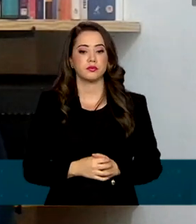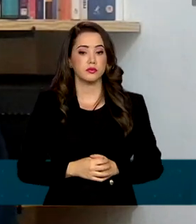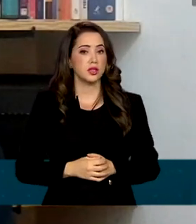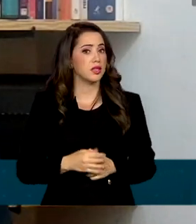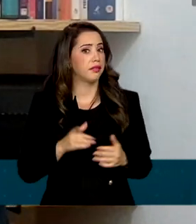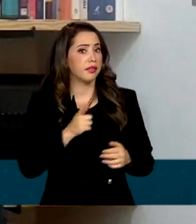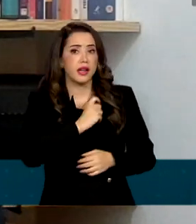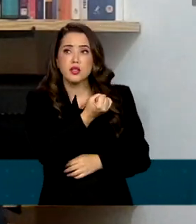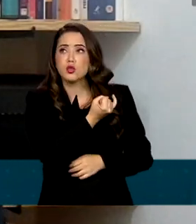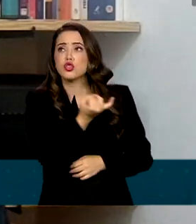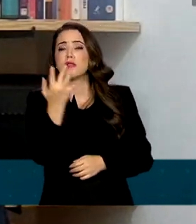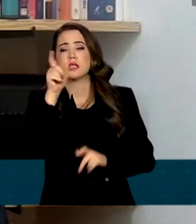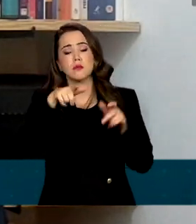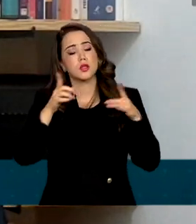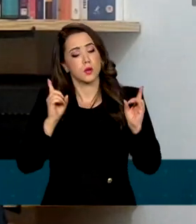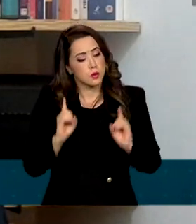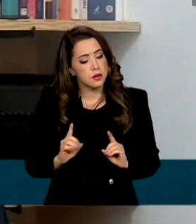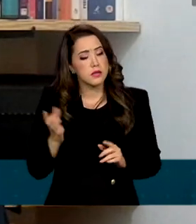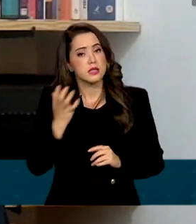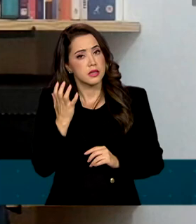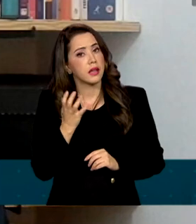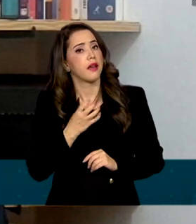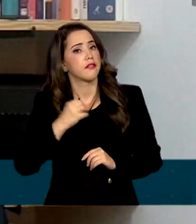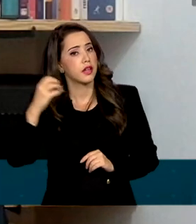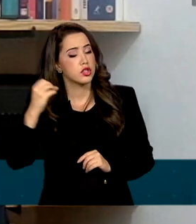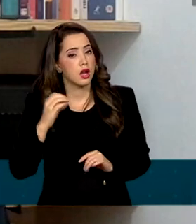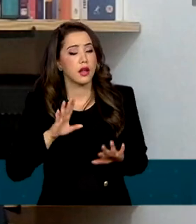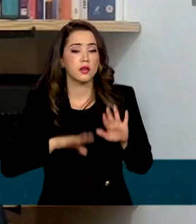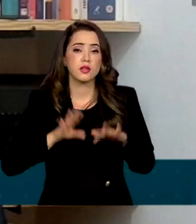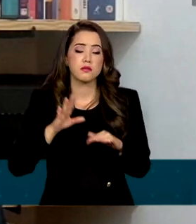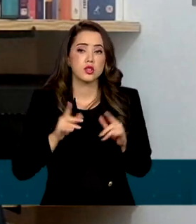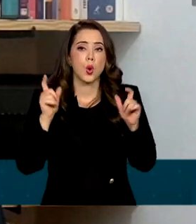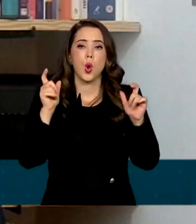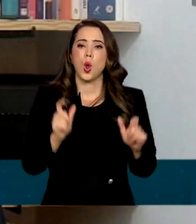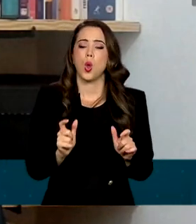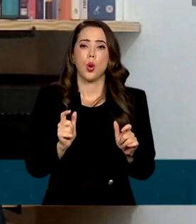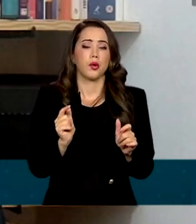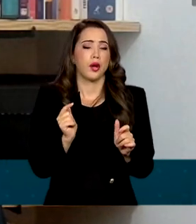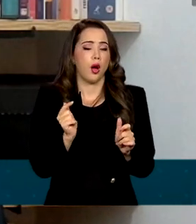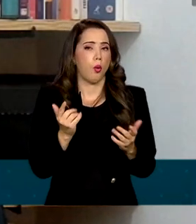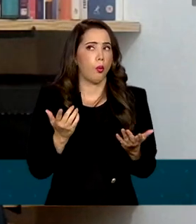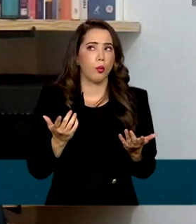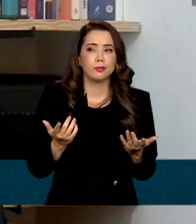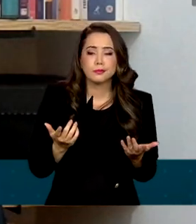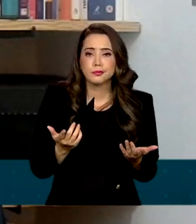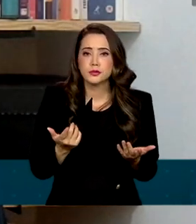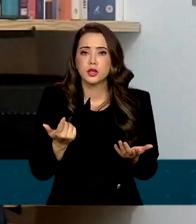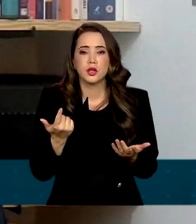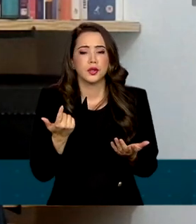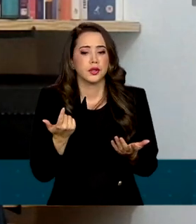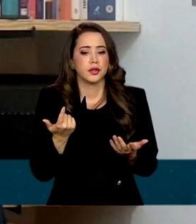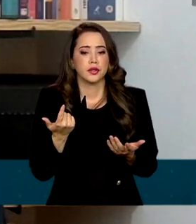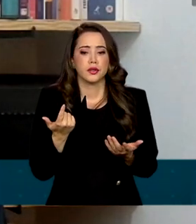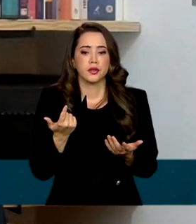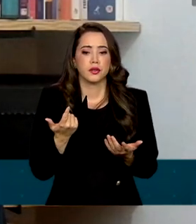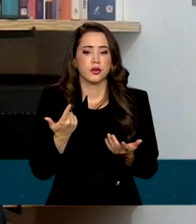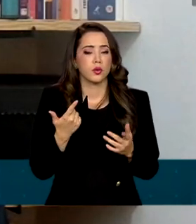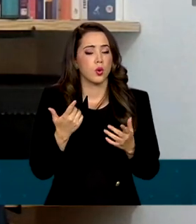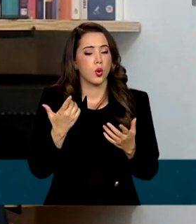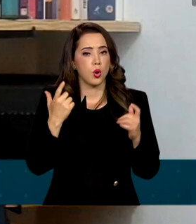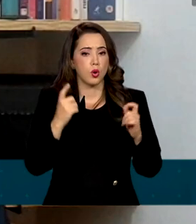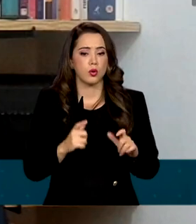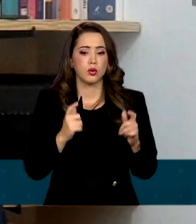viajar, então se o lugar, sem interesse do lugar, ter clientes, ganhar dinheiro,